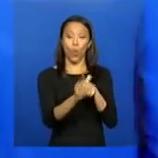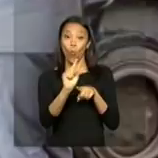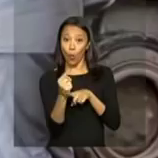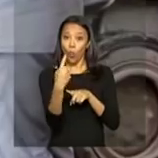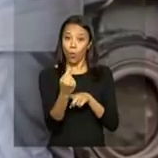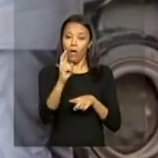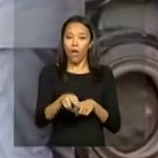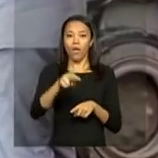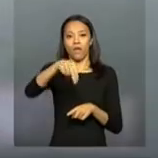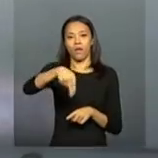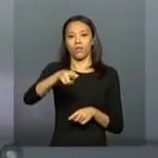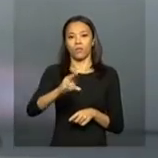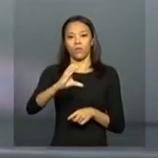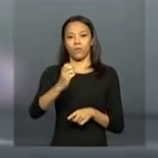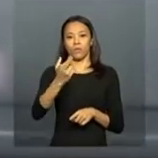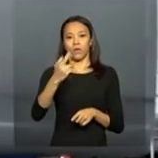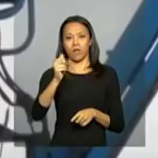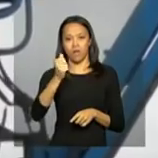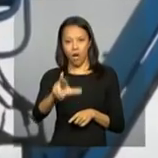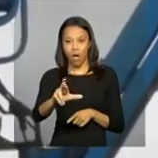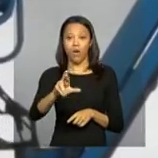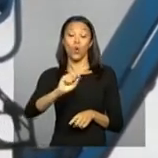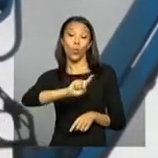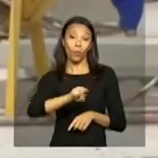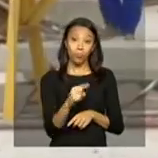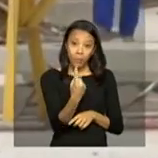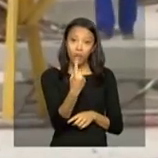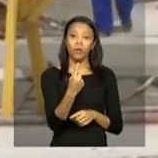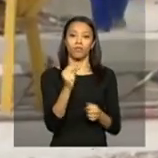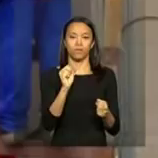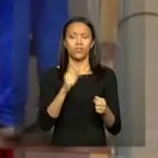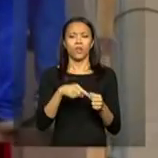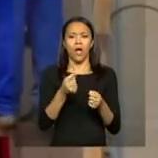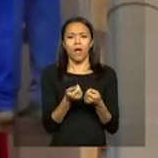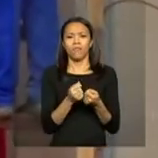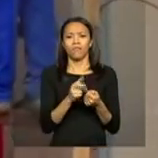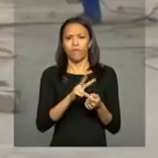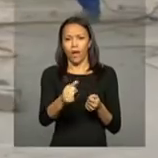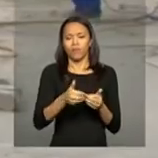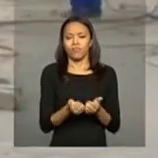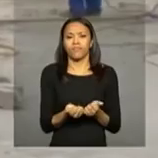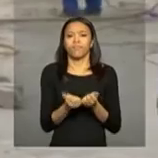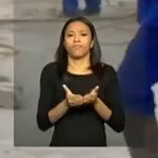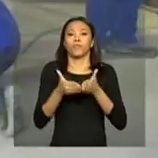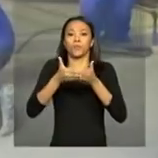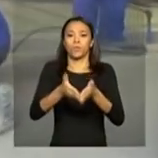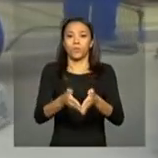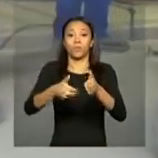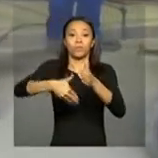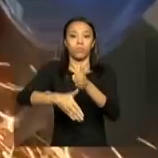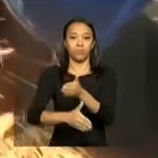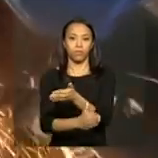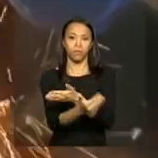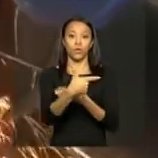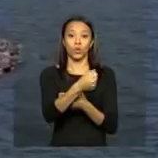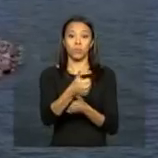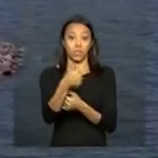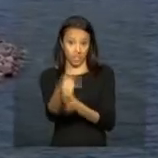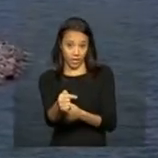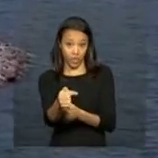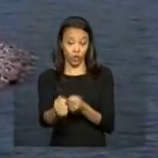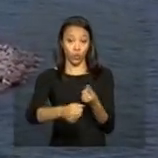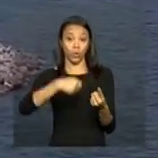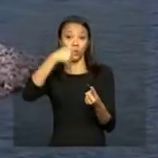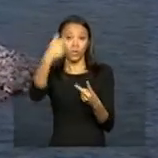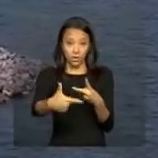nuclear. O primeiro submarino convencional, previsto para lançamento ao mar em 2017, e o segundo,